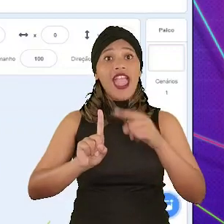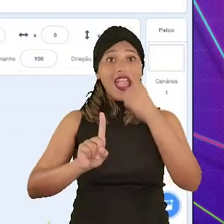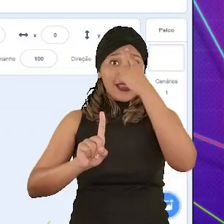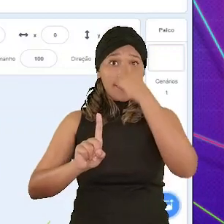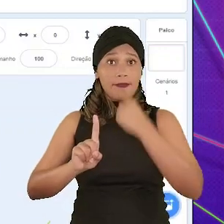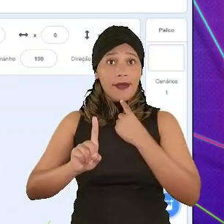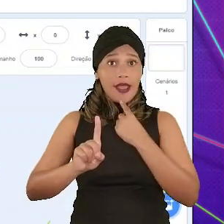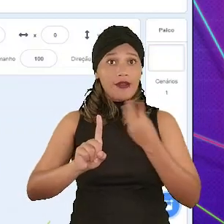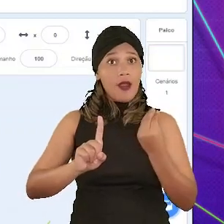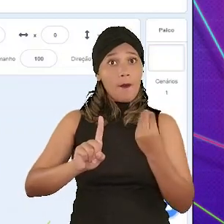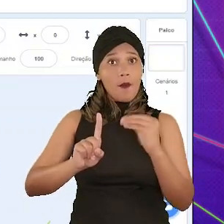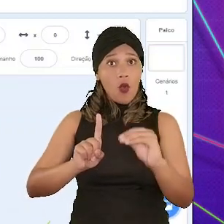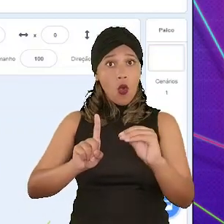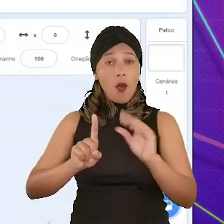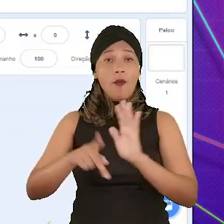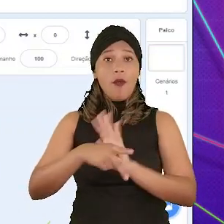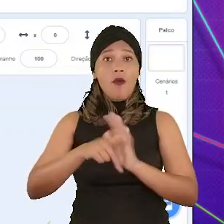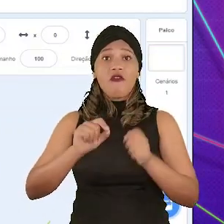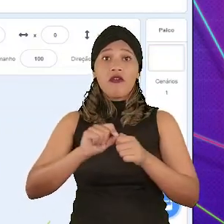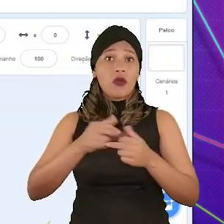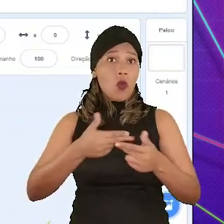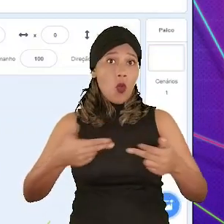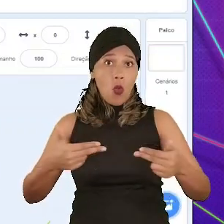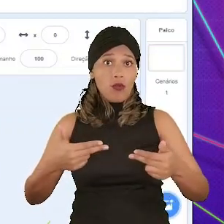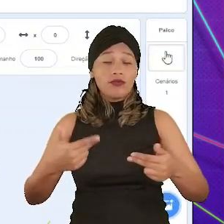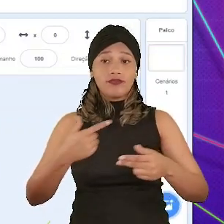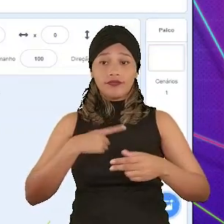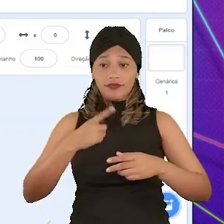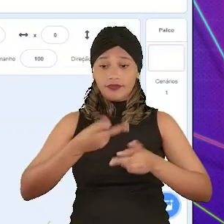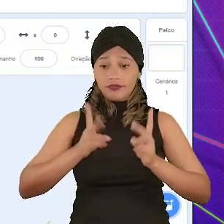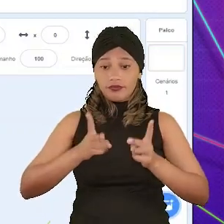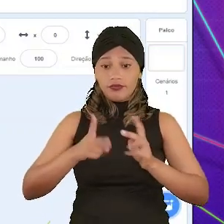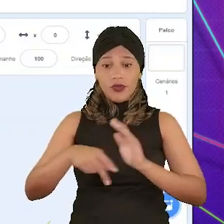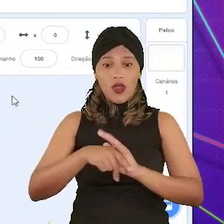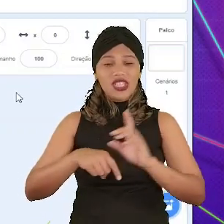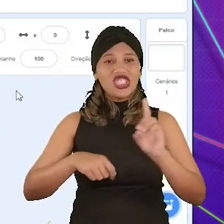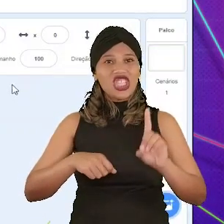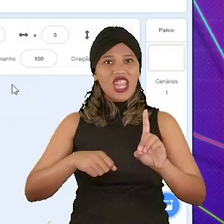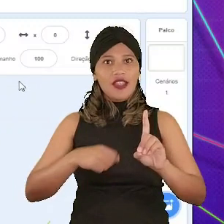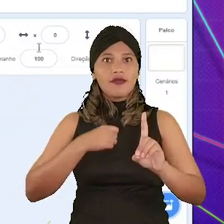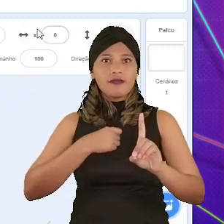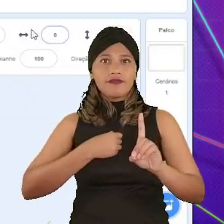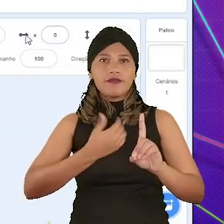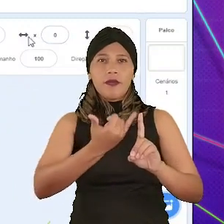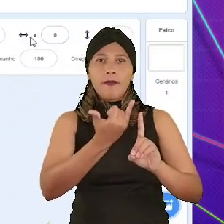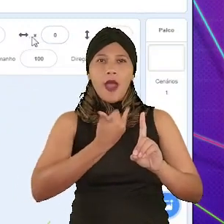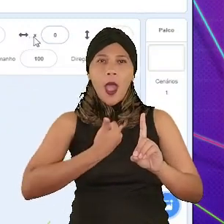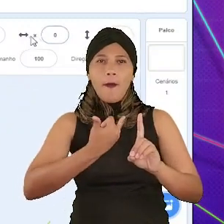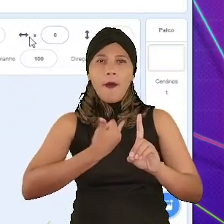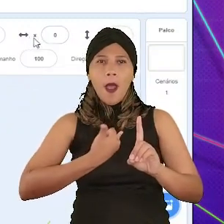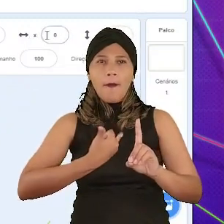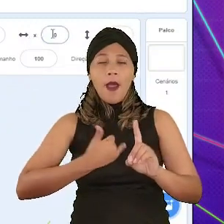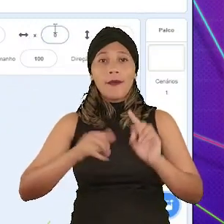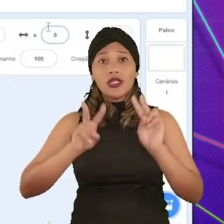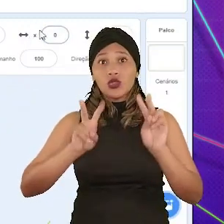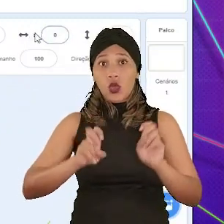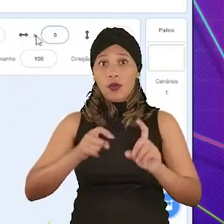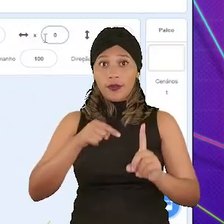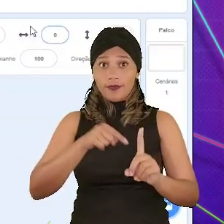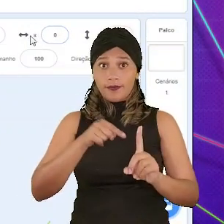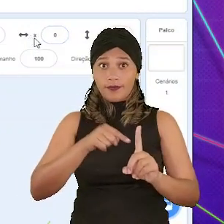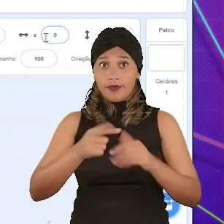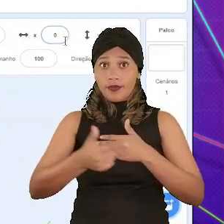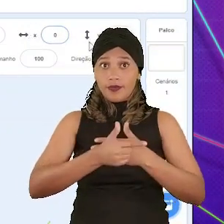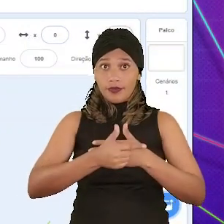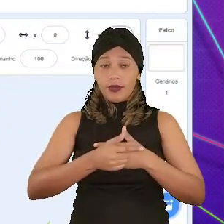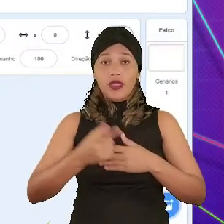atores são basicamente a imagem que nós vamos programar para fazer alguma coisa. E toda essa parte do lado direito vai estar dando para a gente informações sobre o